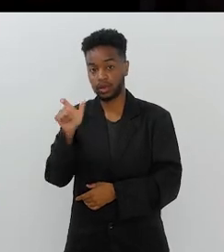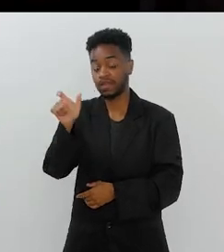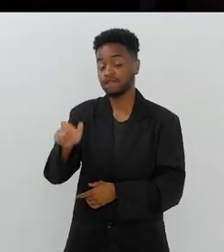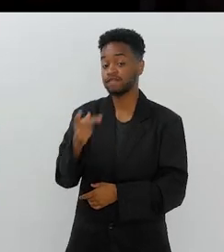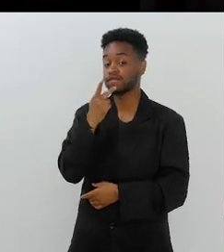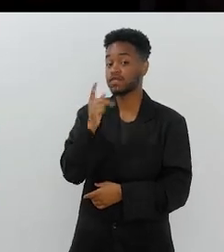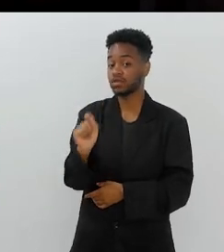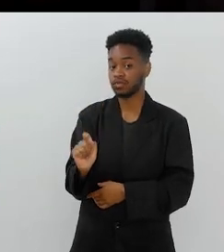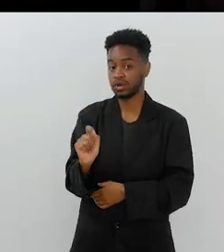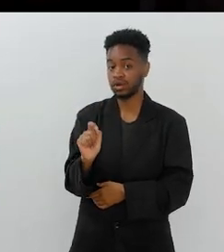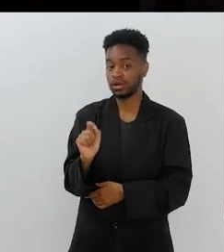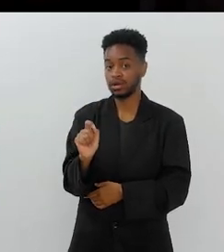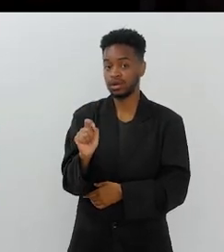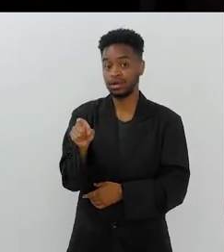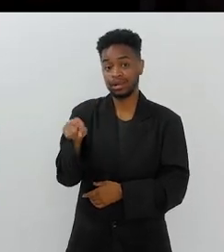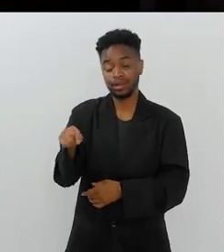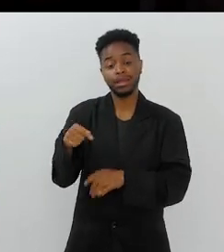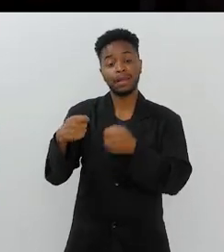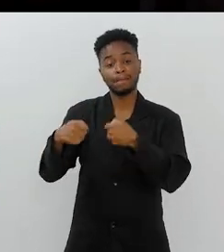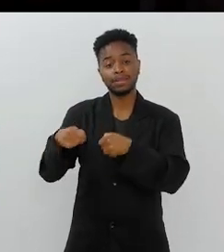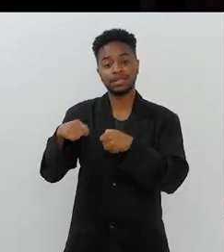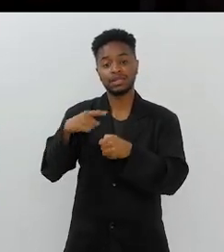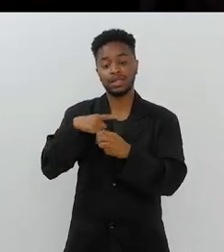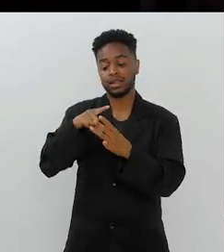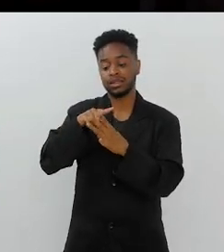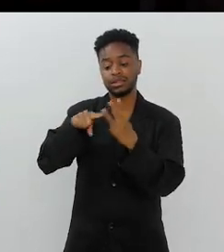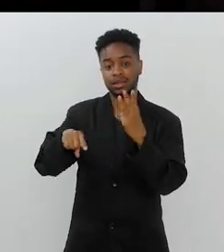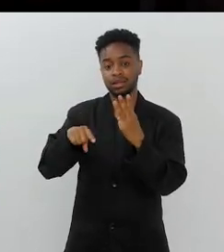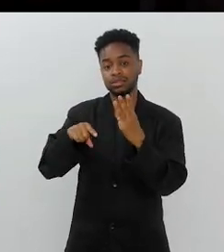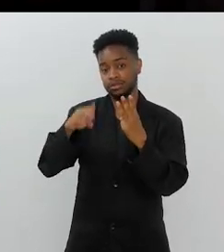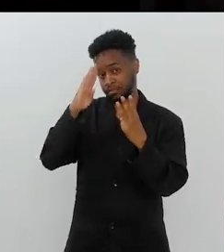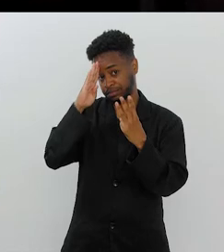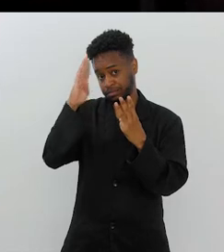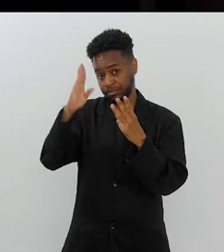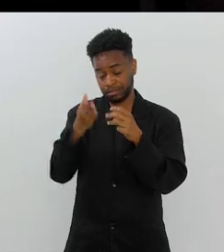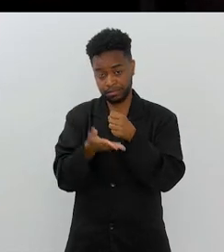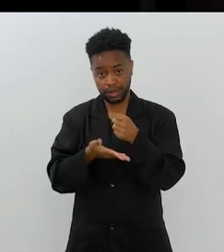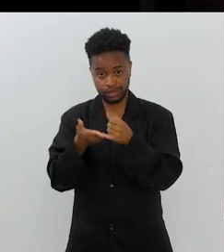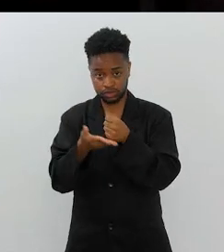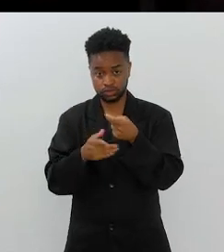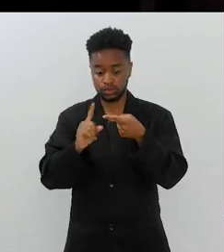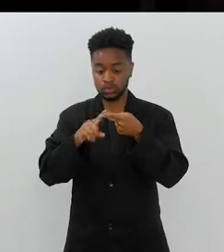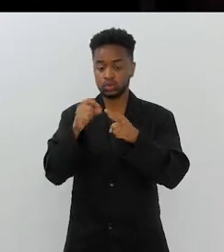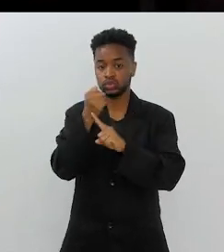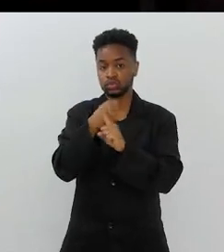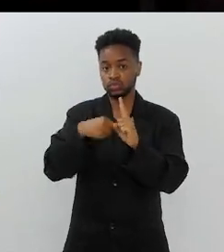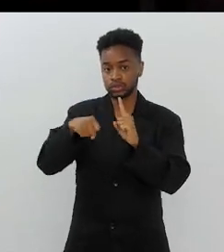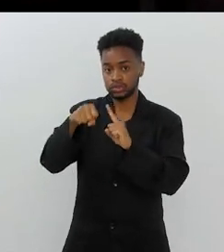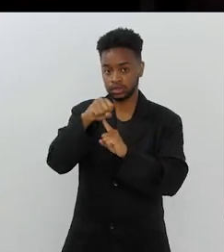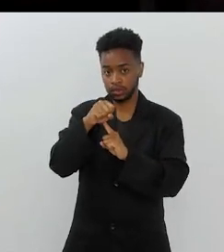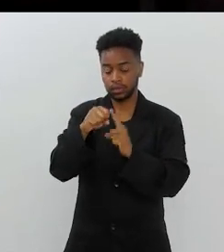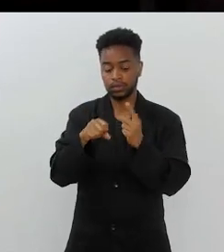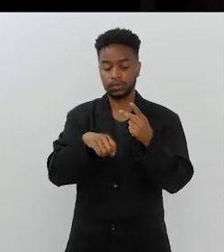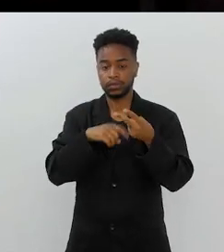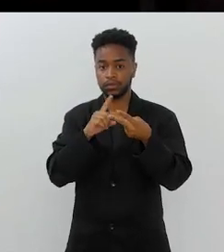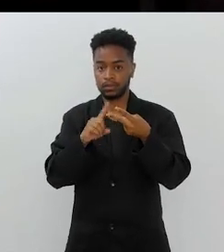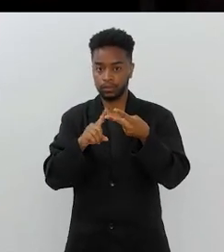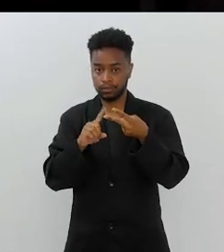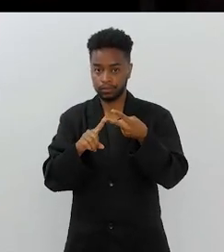dizia, povo, a pastoral, ela tem que ter três tripés, que é o tripé social,